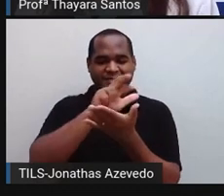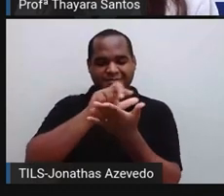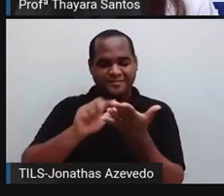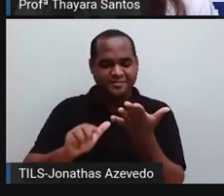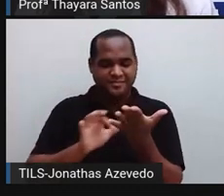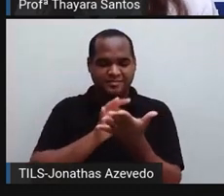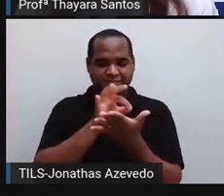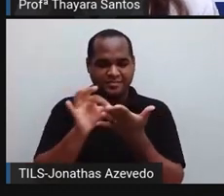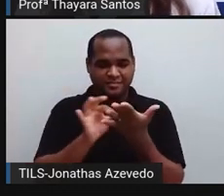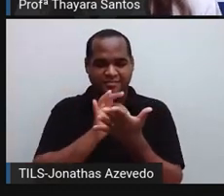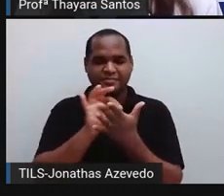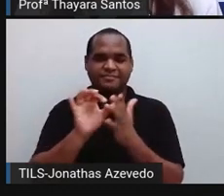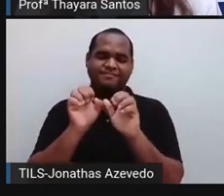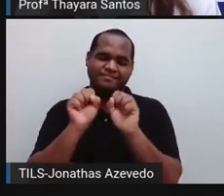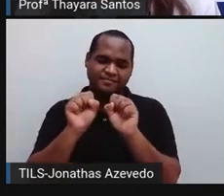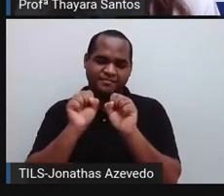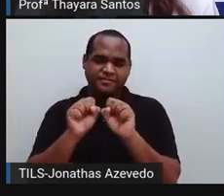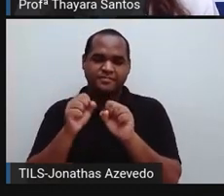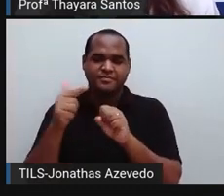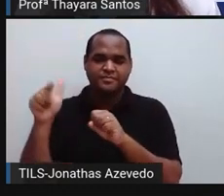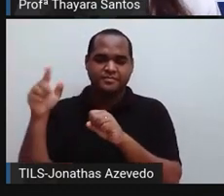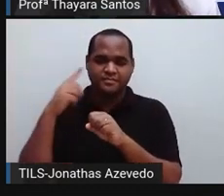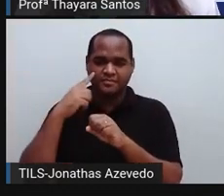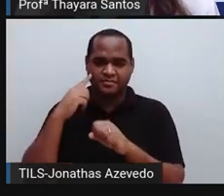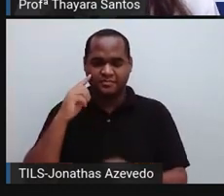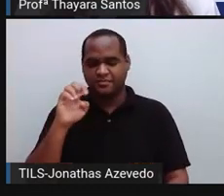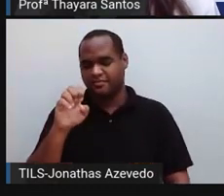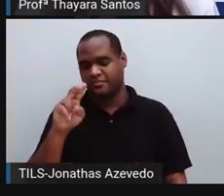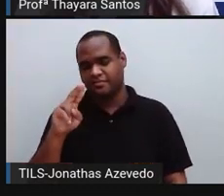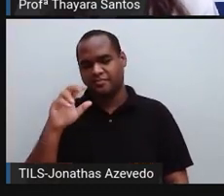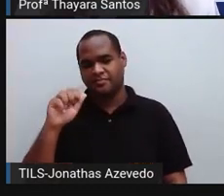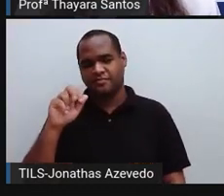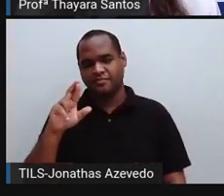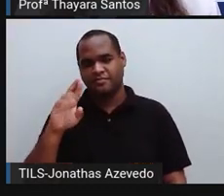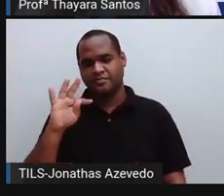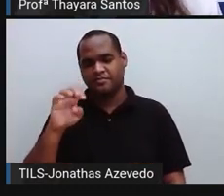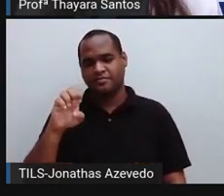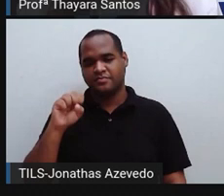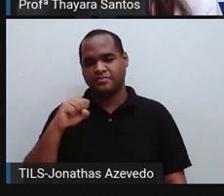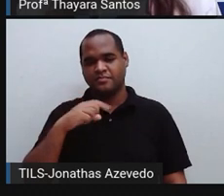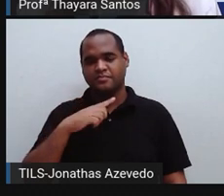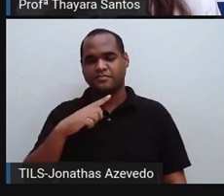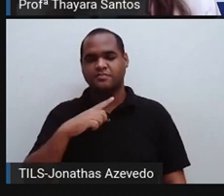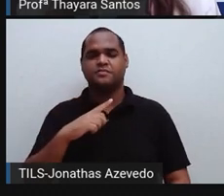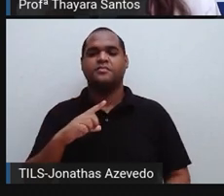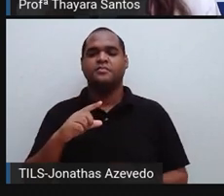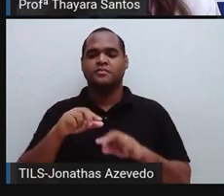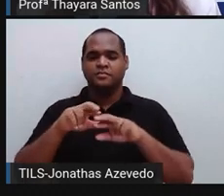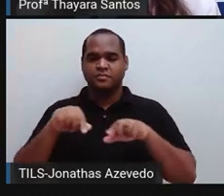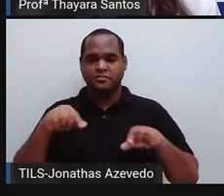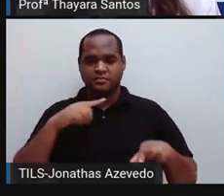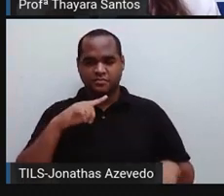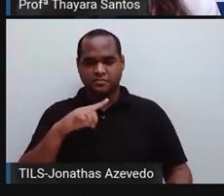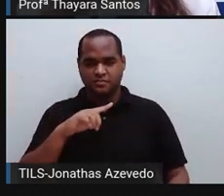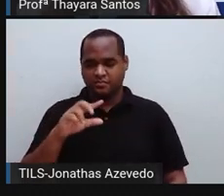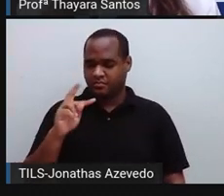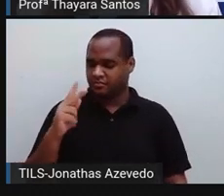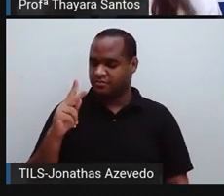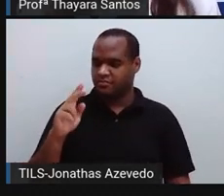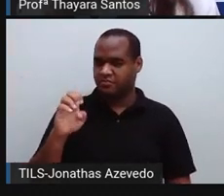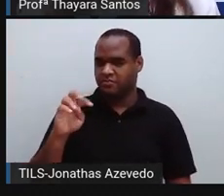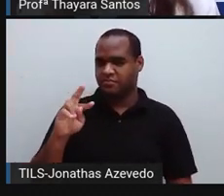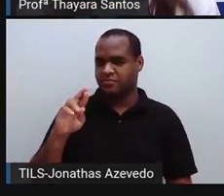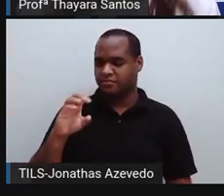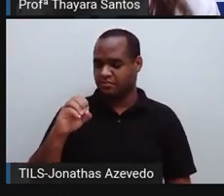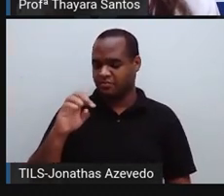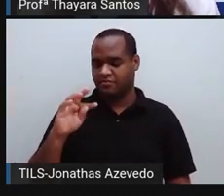multicelulares. Eles são eucariontes, quer dizer que eles têm núcleo. Eles são heterótropos, quer dizer que